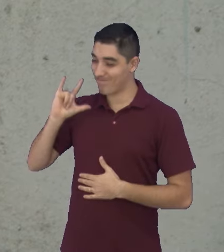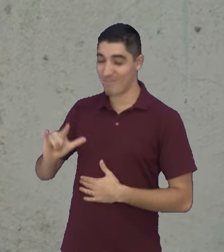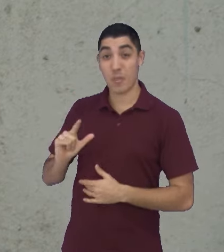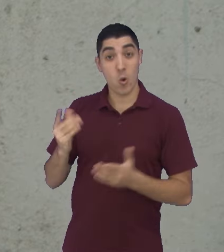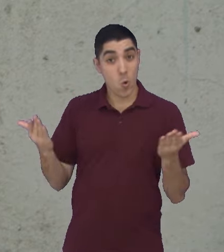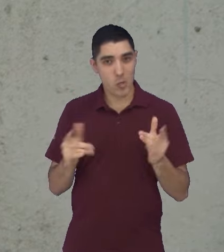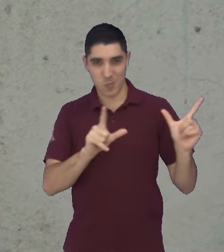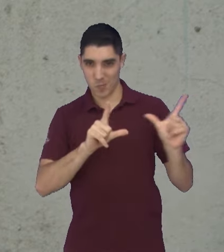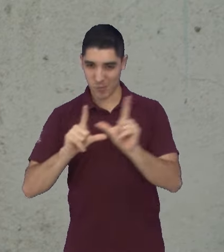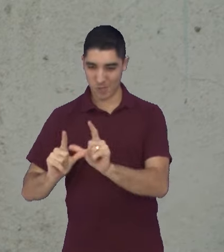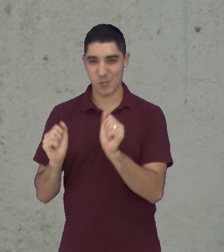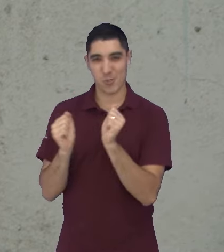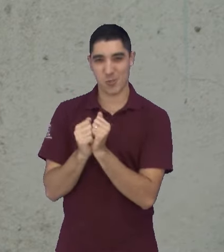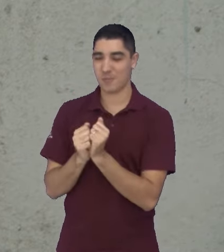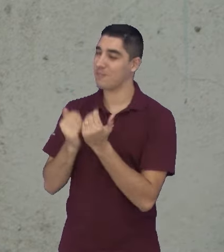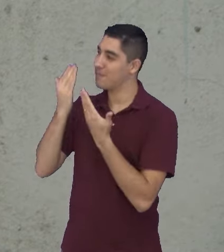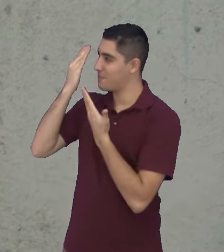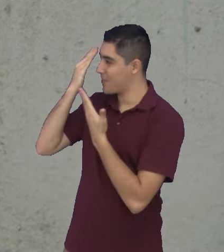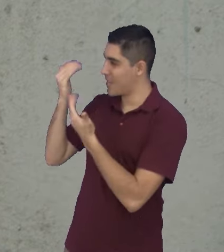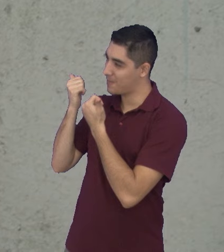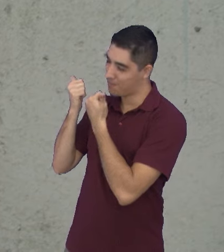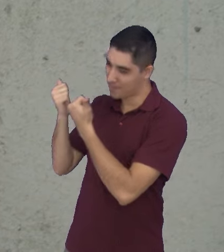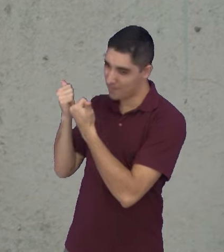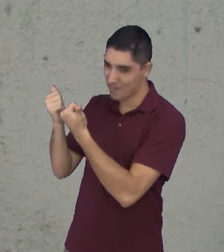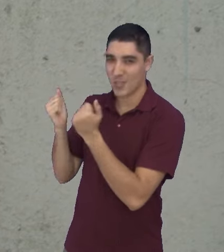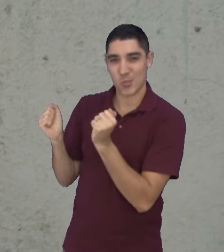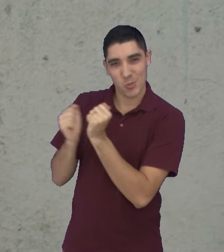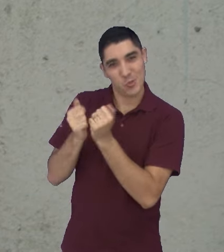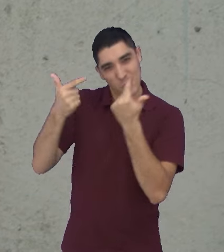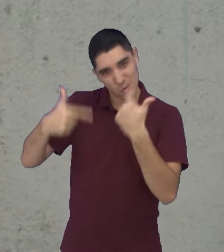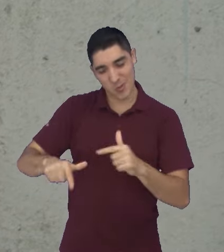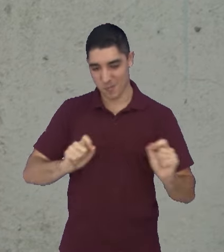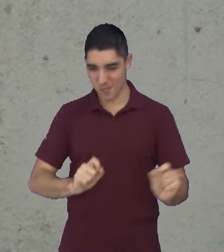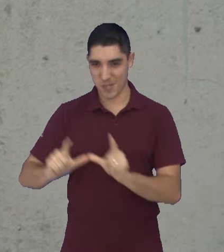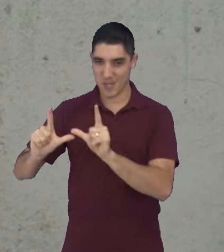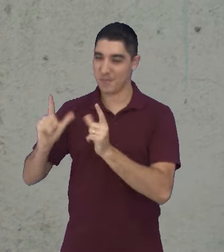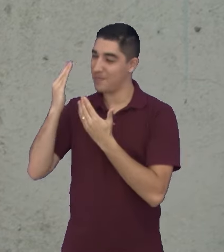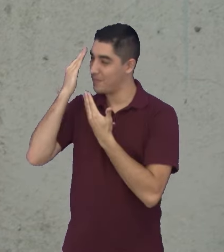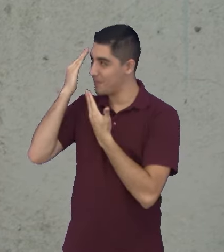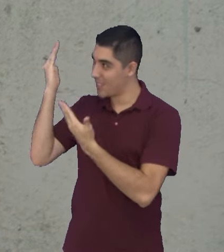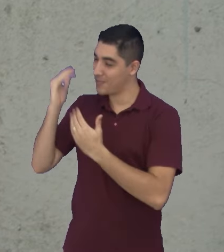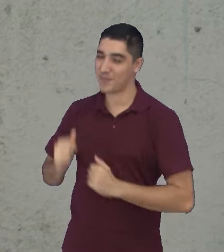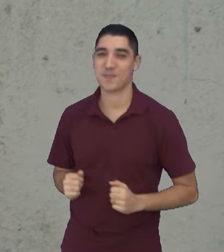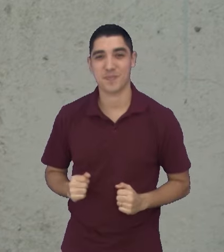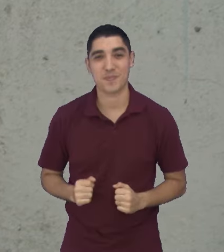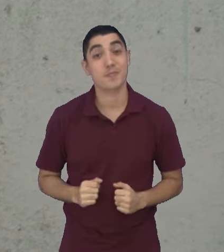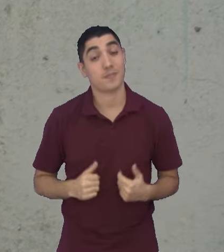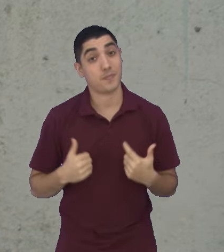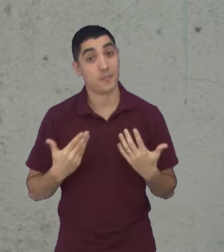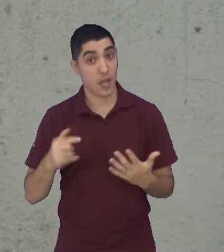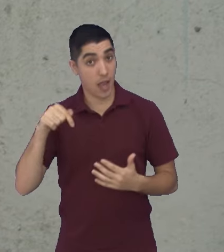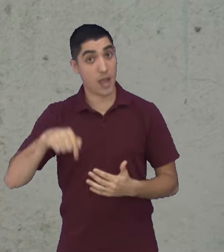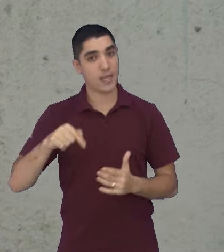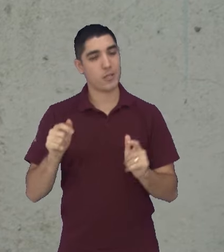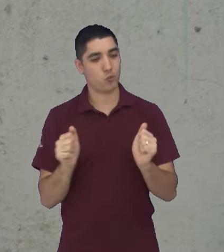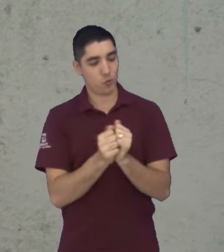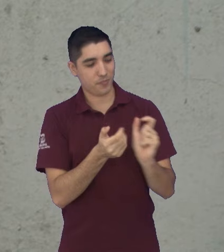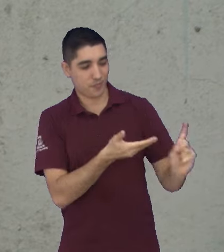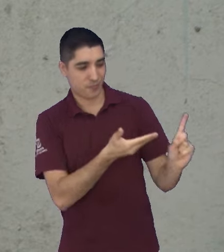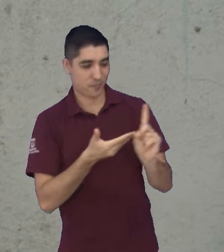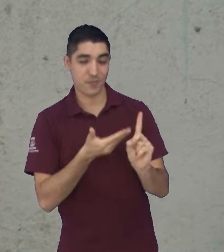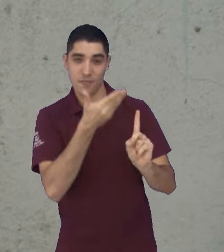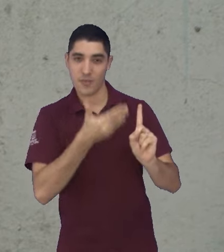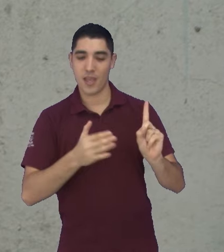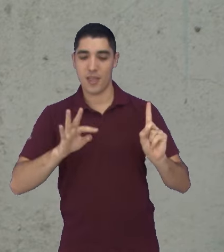o programa de hoje, viu? Luiz, obrigada pela sua parceria mais uma vez aqui no programa, viu? E aqui no estúdio eu recebo a Tatiana de